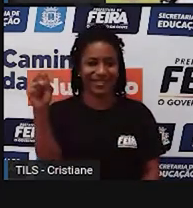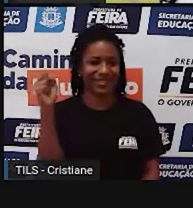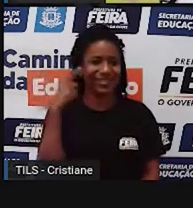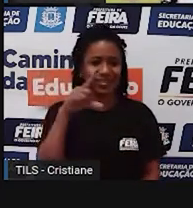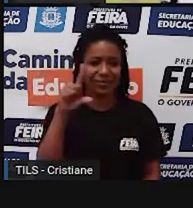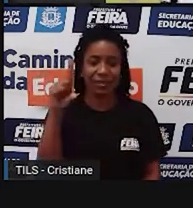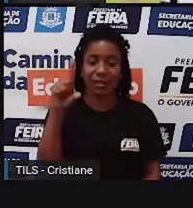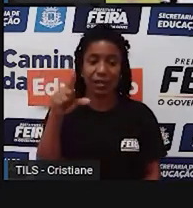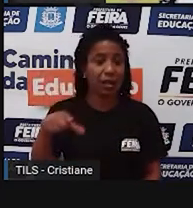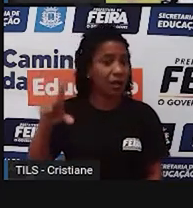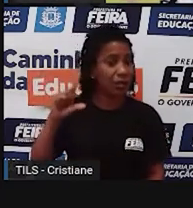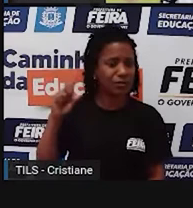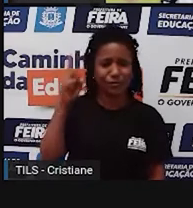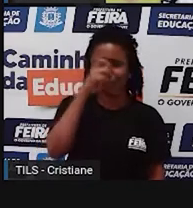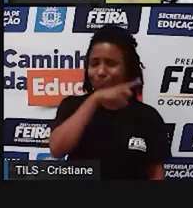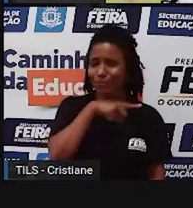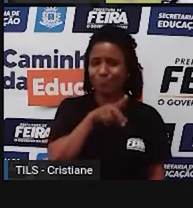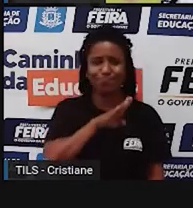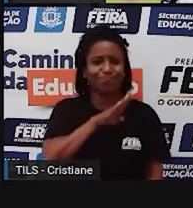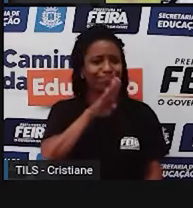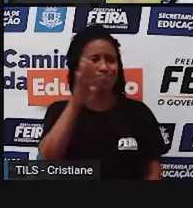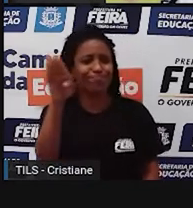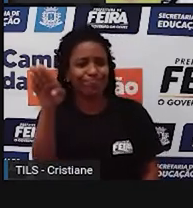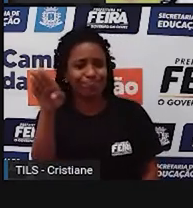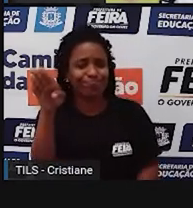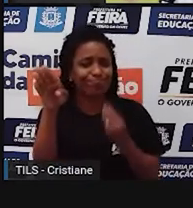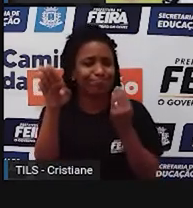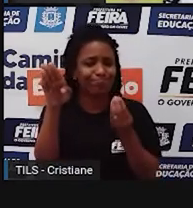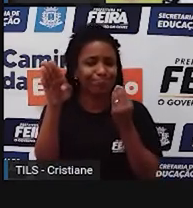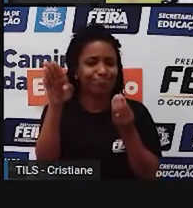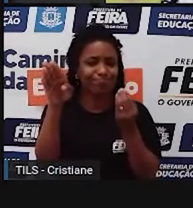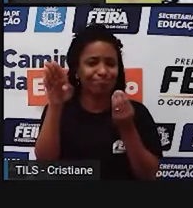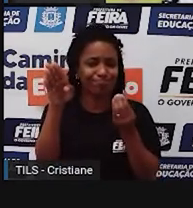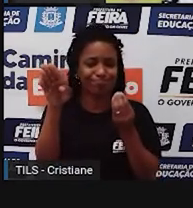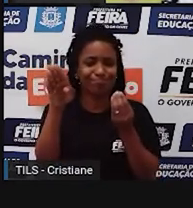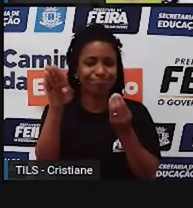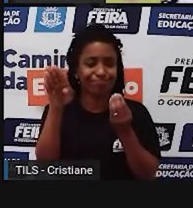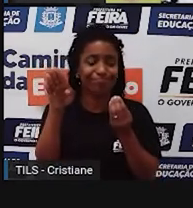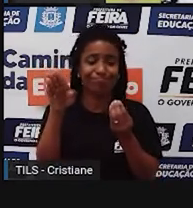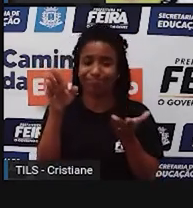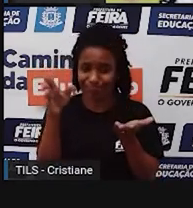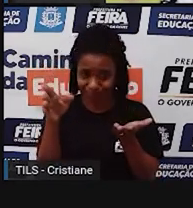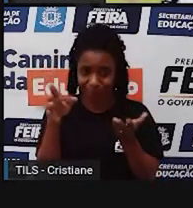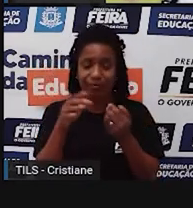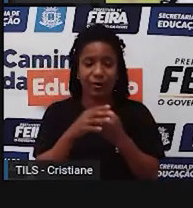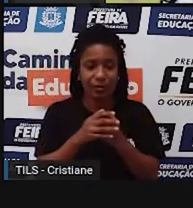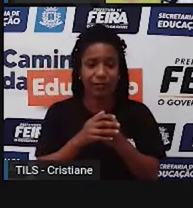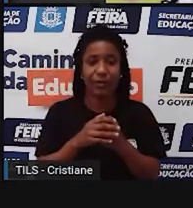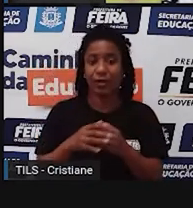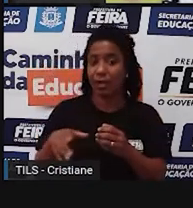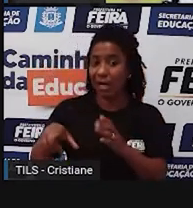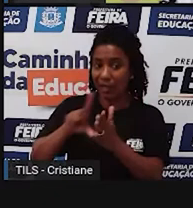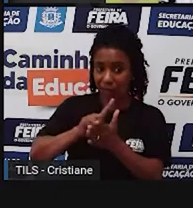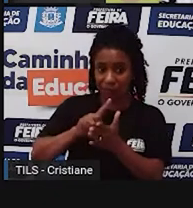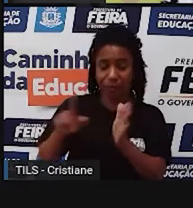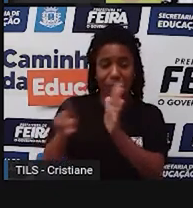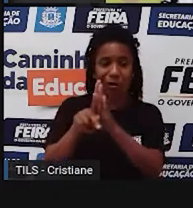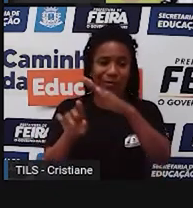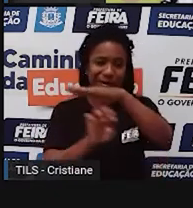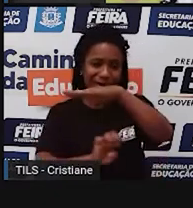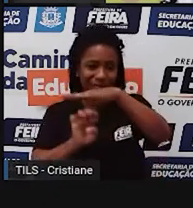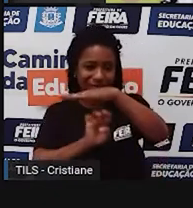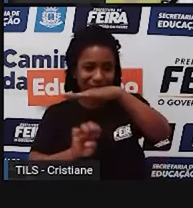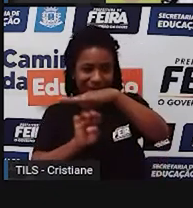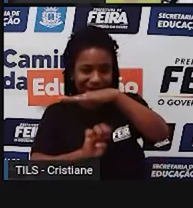O que era muito difícil antes, era mais coisa mesmo para esses órgãos, né, e hoje não, hoje é muito acessível.